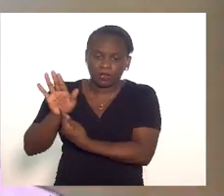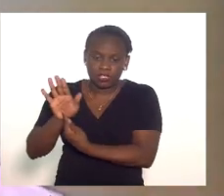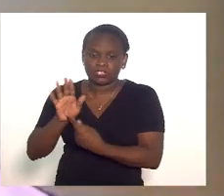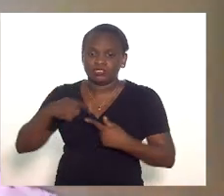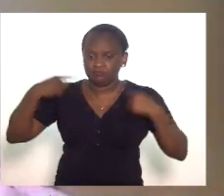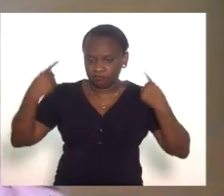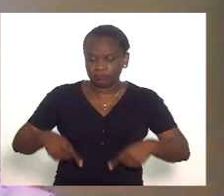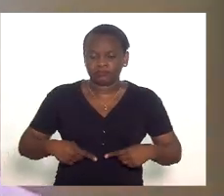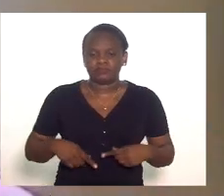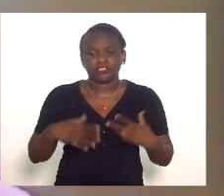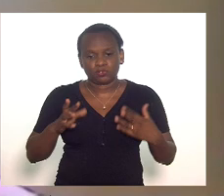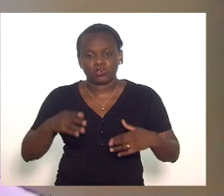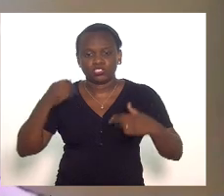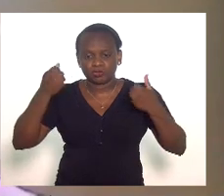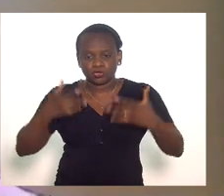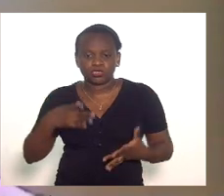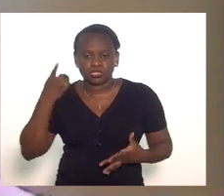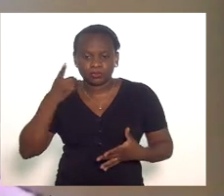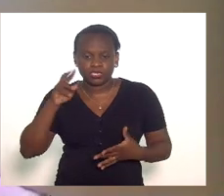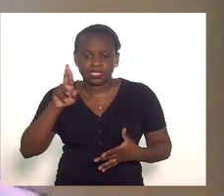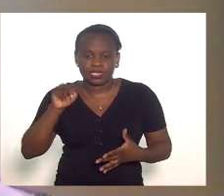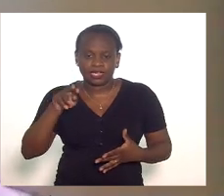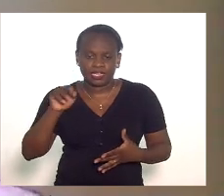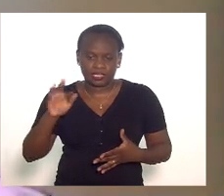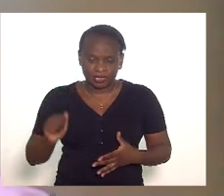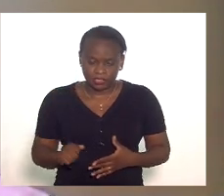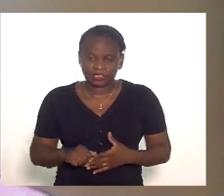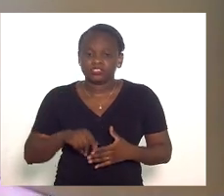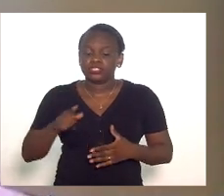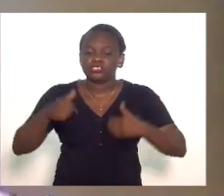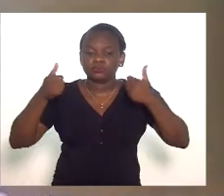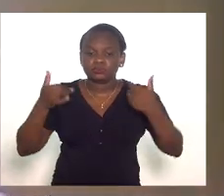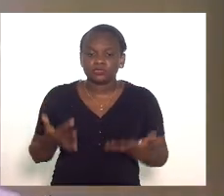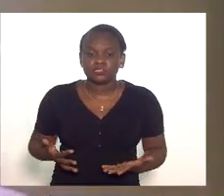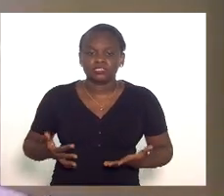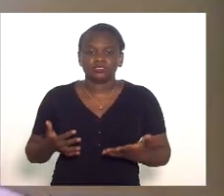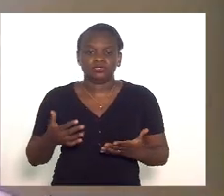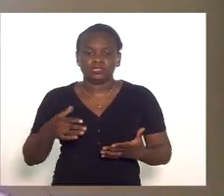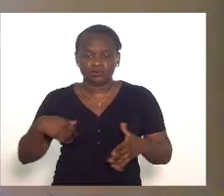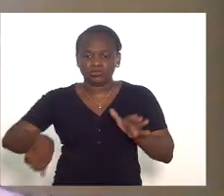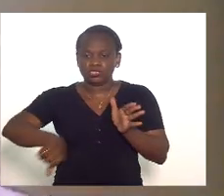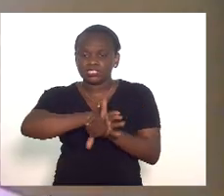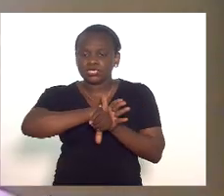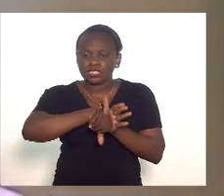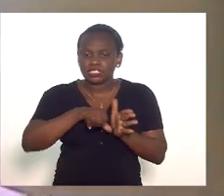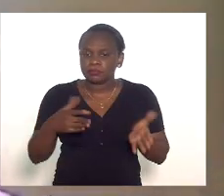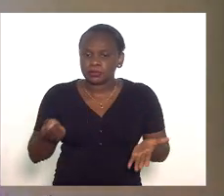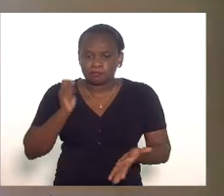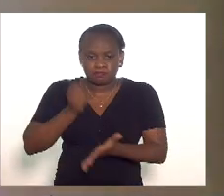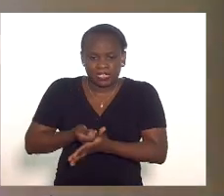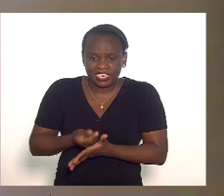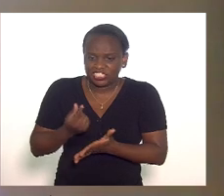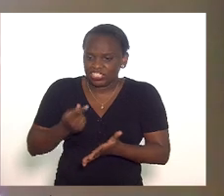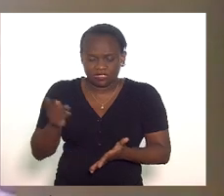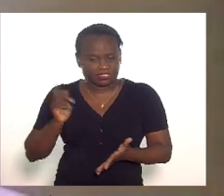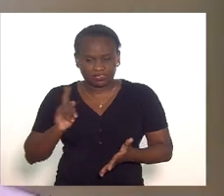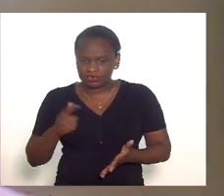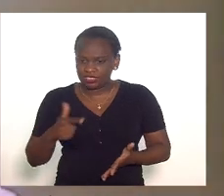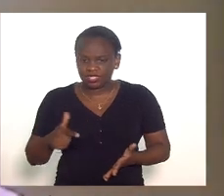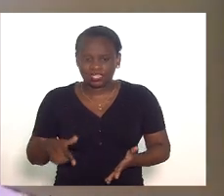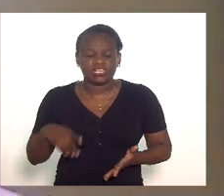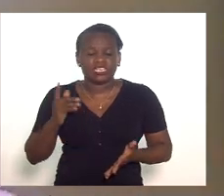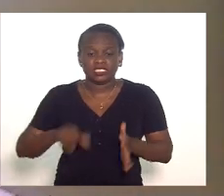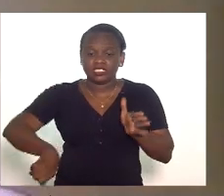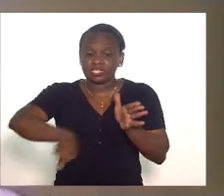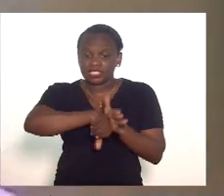enfrentamento como disse a deputada Renata Souza agora há pouco estamos tratando de um crime inafiançável estamos tratando